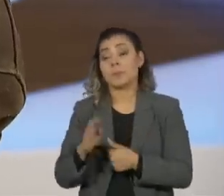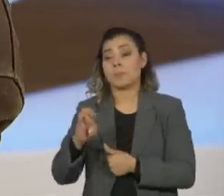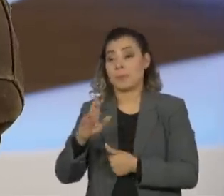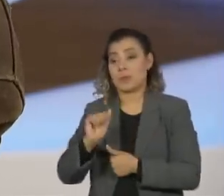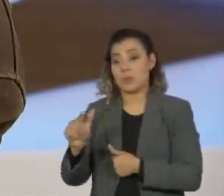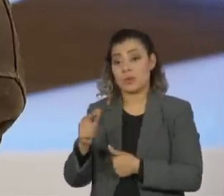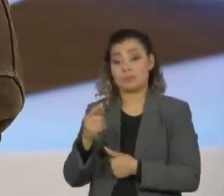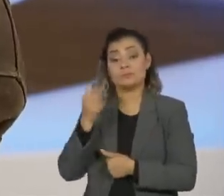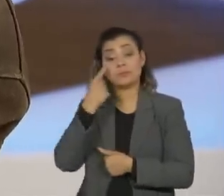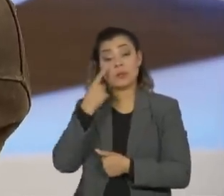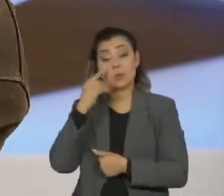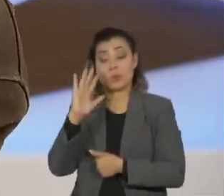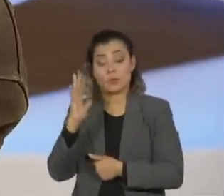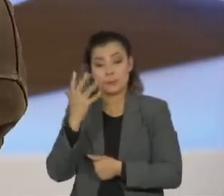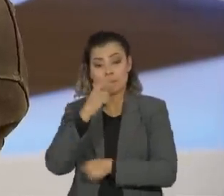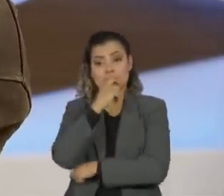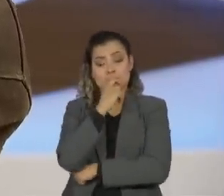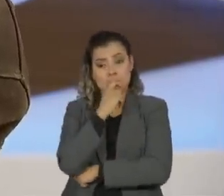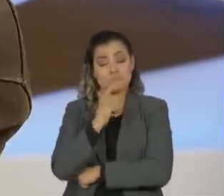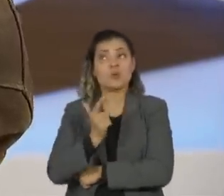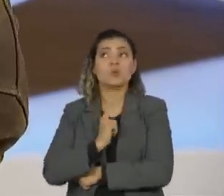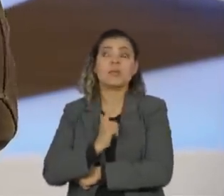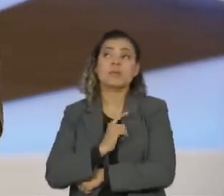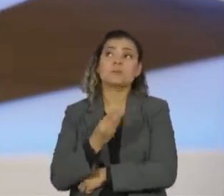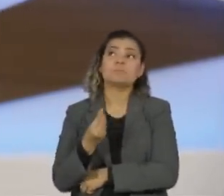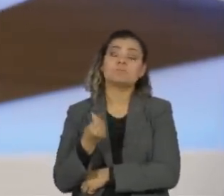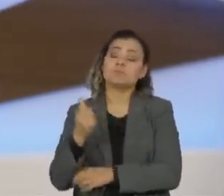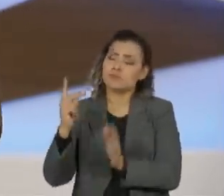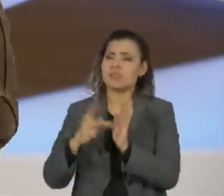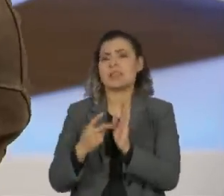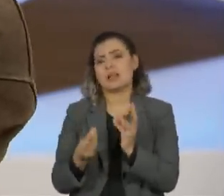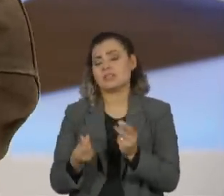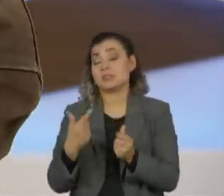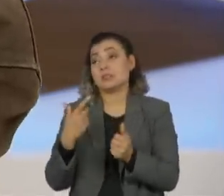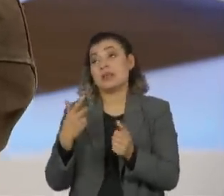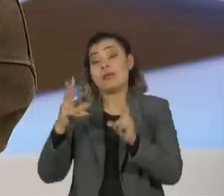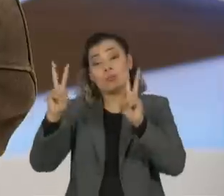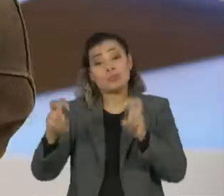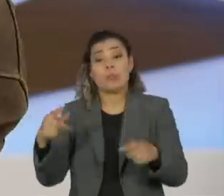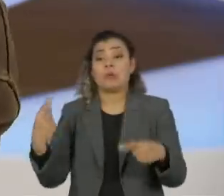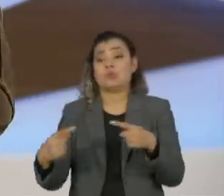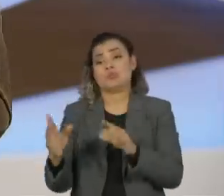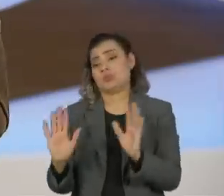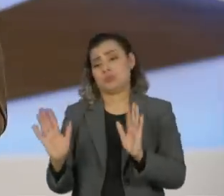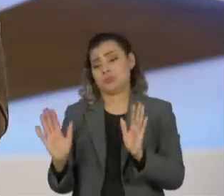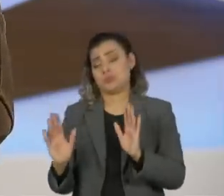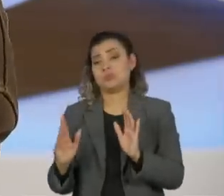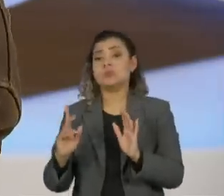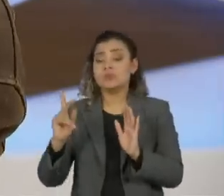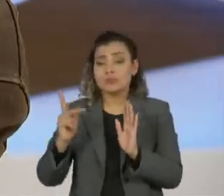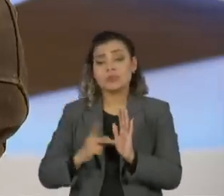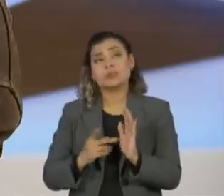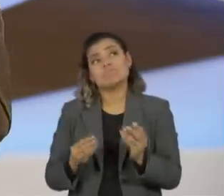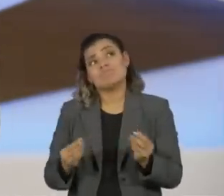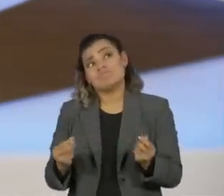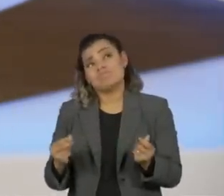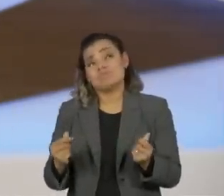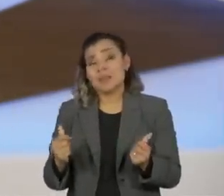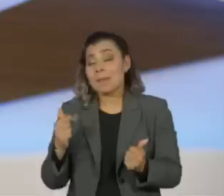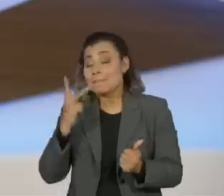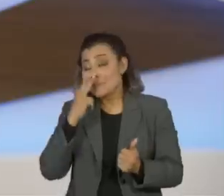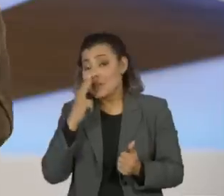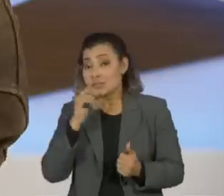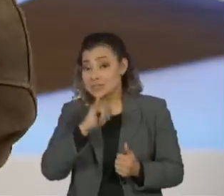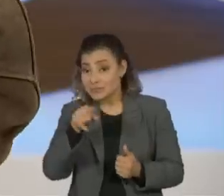eu tenho uma série de cenões, por exemplo, a meia entrada é uma coisa que é um tabu que se discute. E a meia entrada é muito cruel no sentido de que se